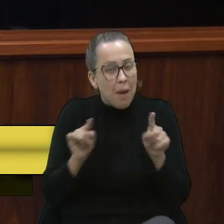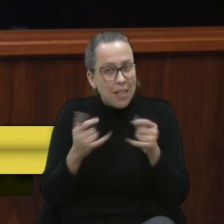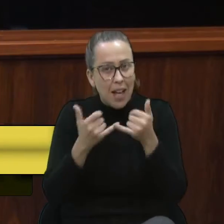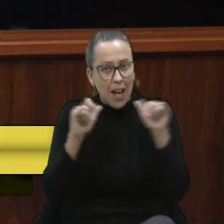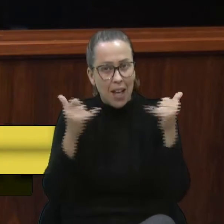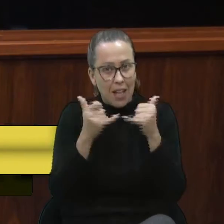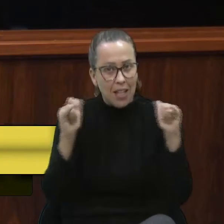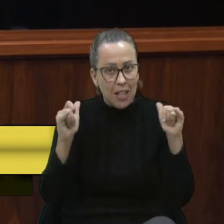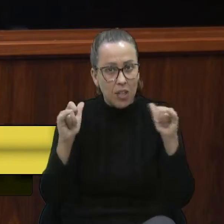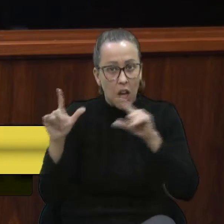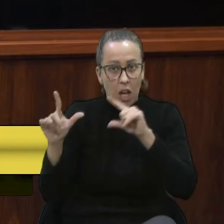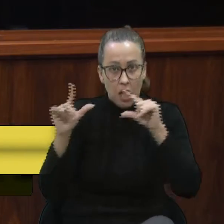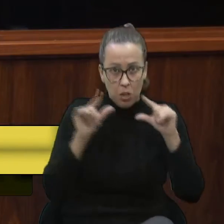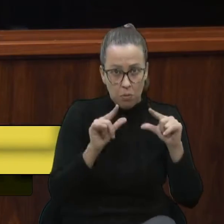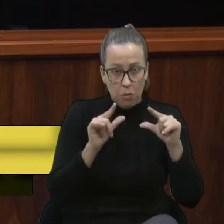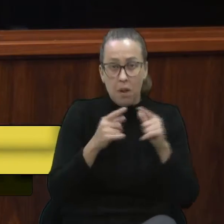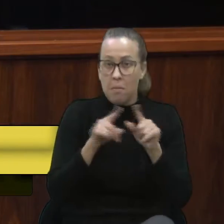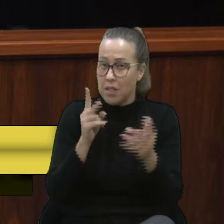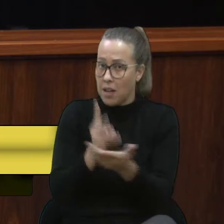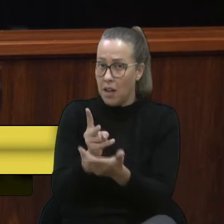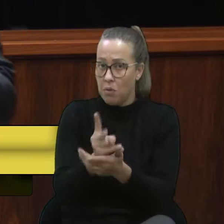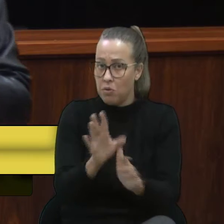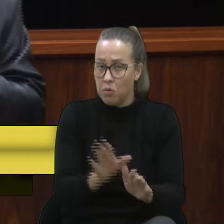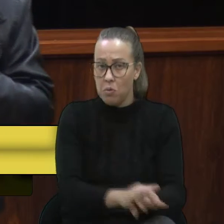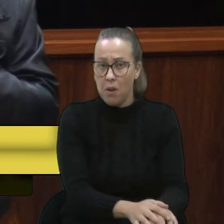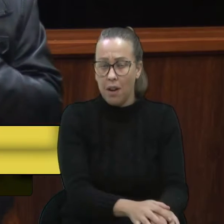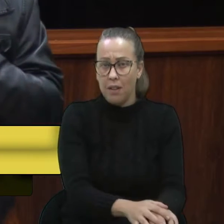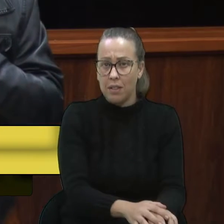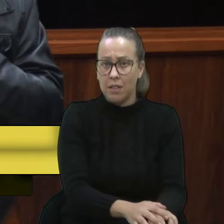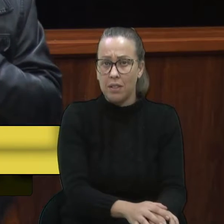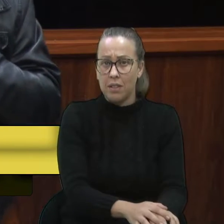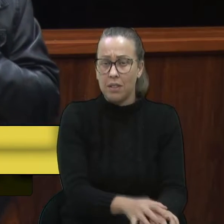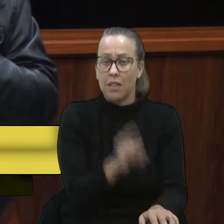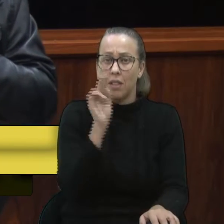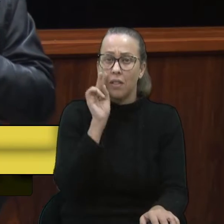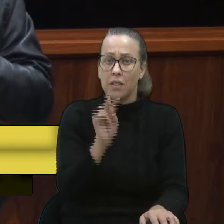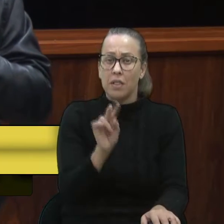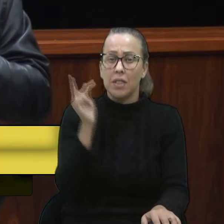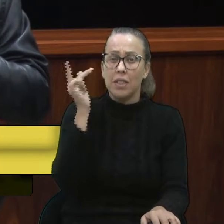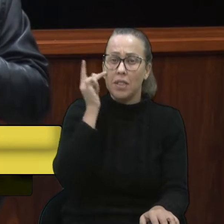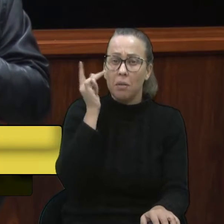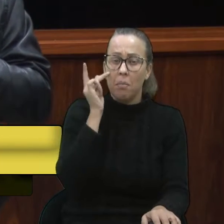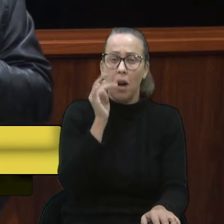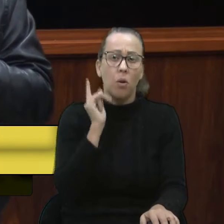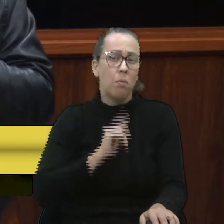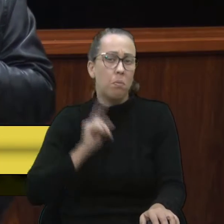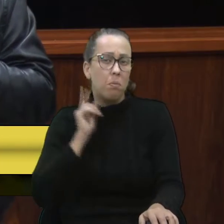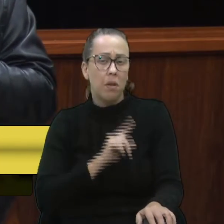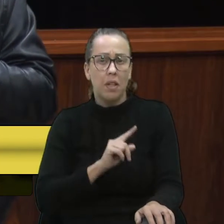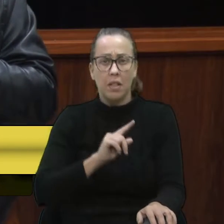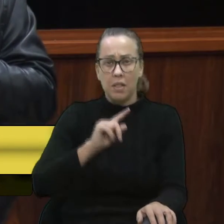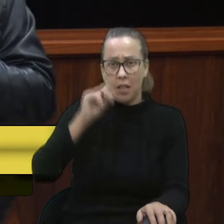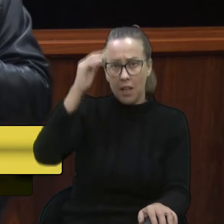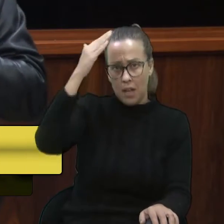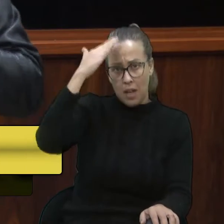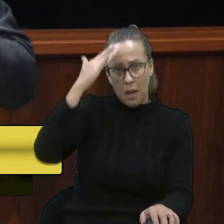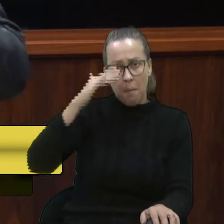diminui um pouco, mas ela continua. E vejam só, São Paulo, Minas, Paraná, Goiás,